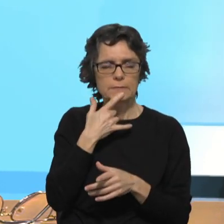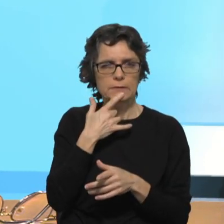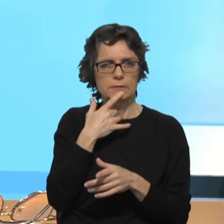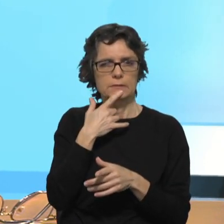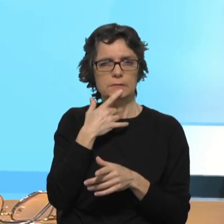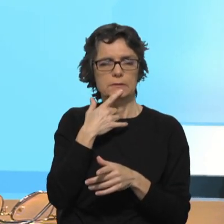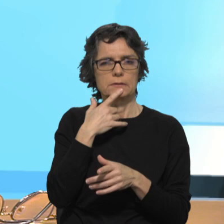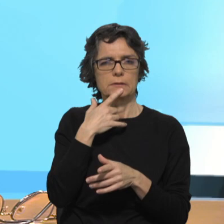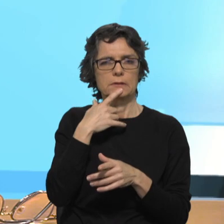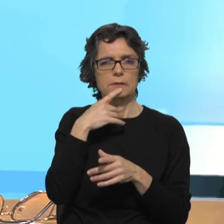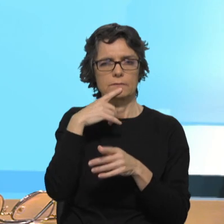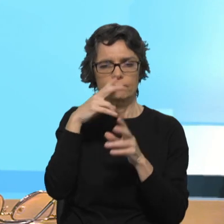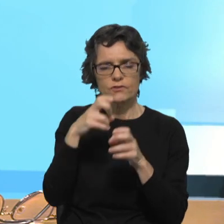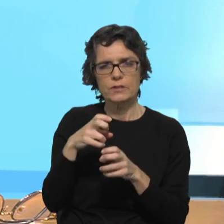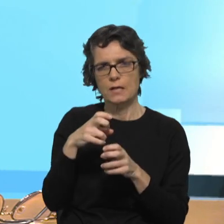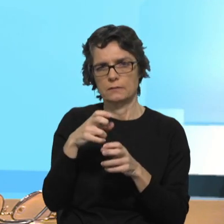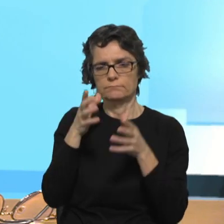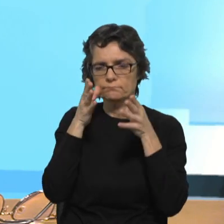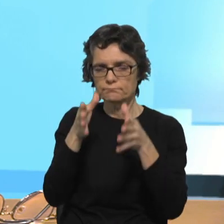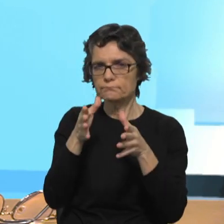cidadãos. Ser atentos,